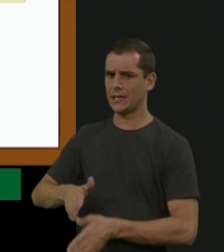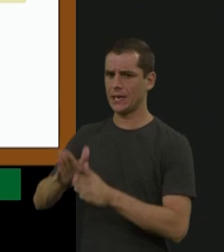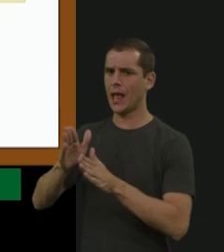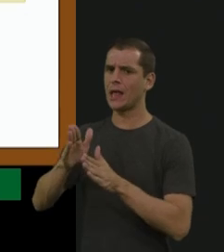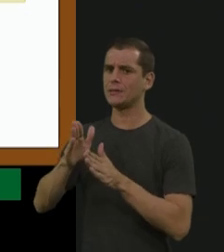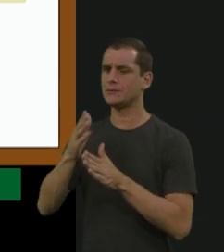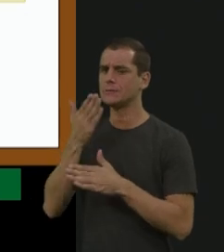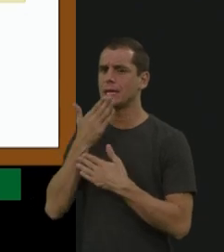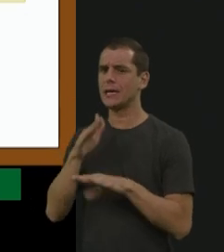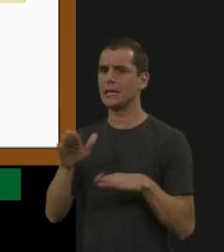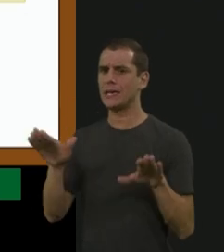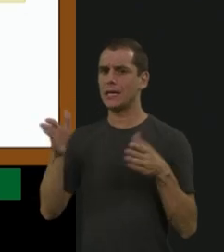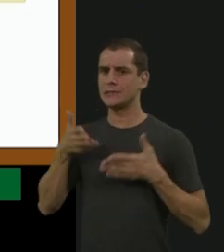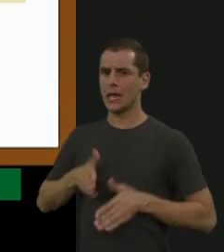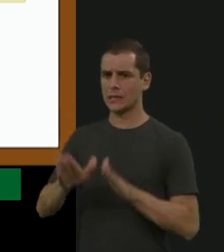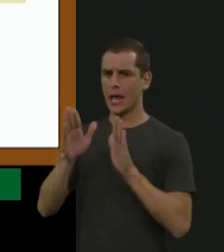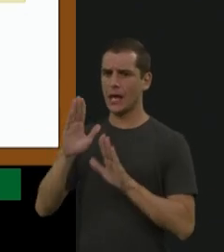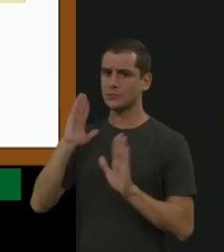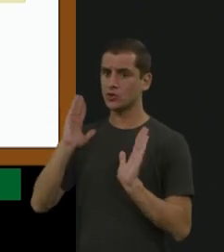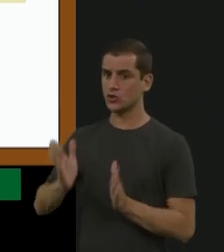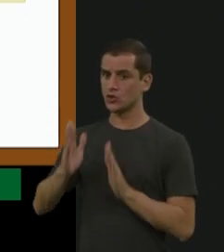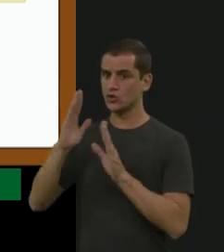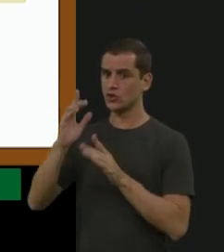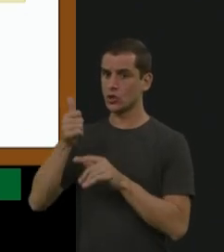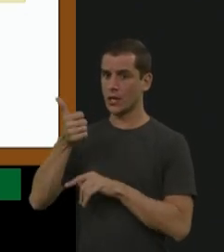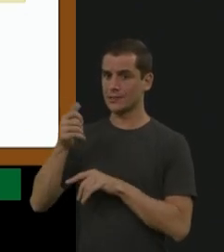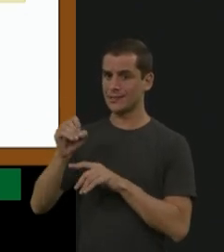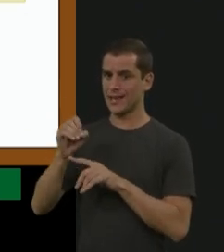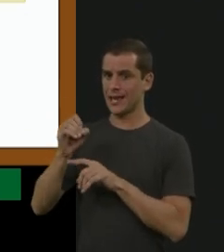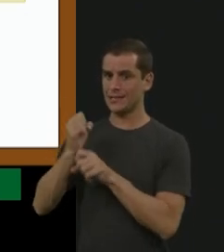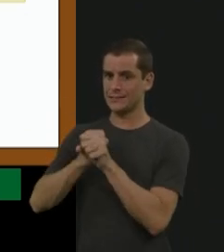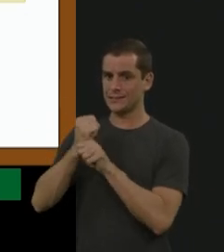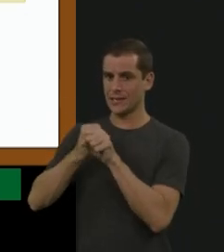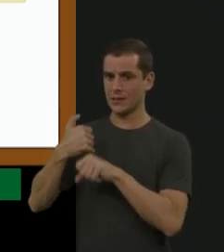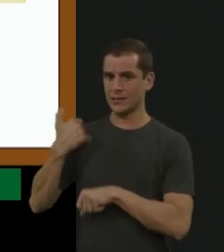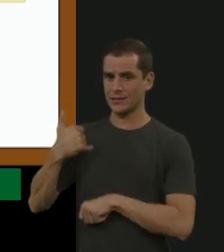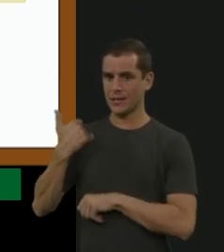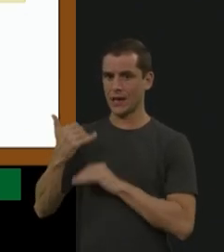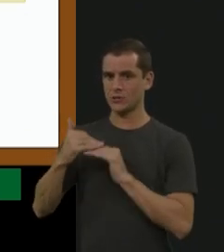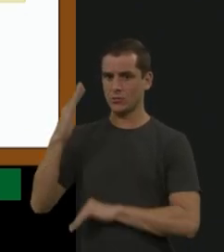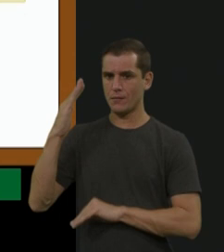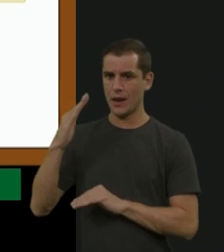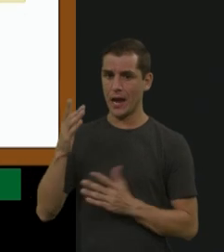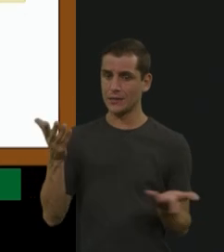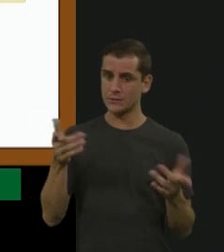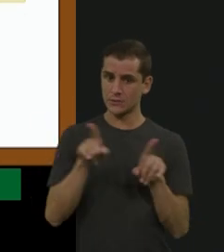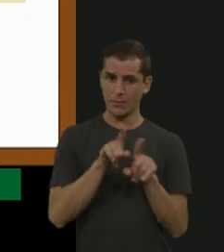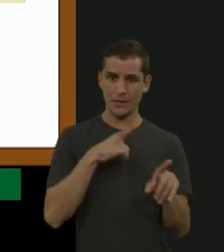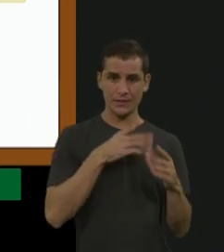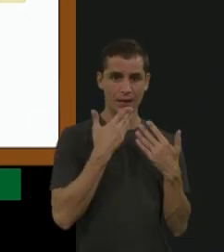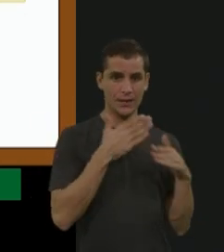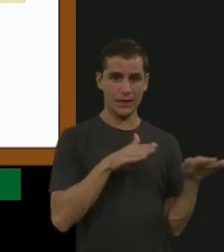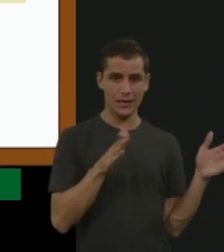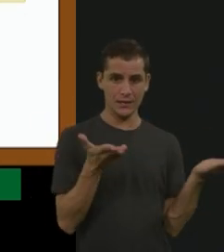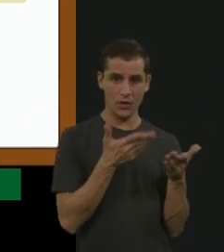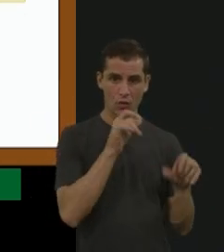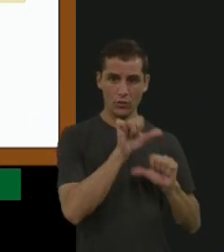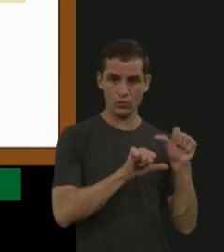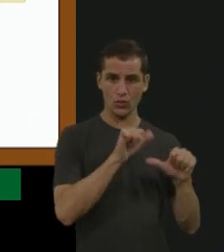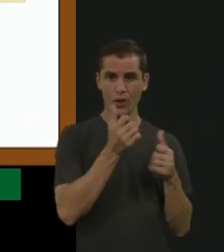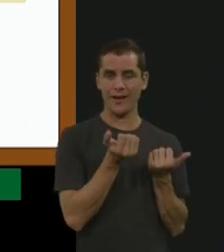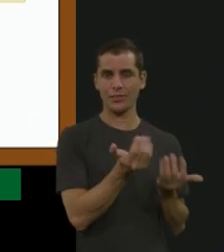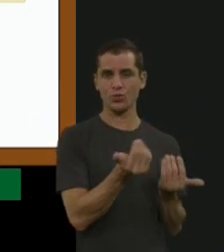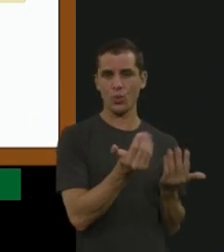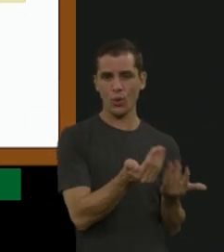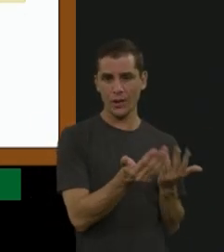ela já tem 10 anos, ou algumas crianças, na ocasião, que agora estão se tornando adolescentes. É interessante que,